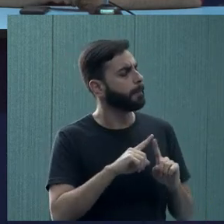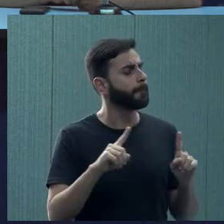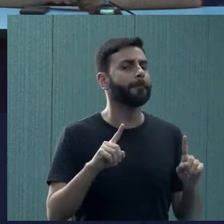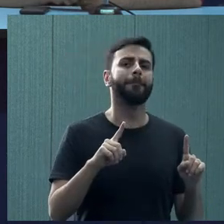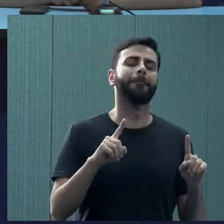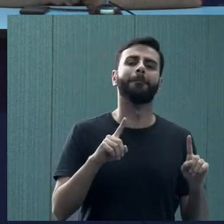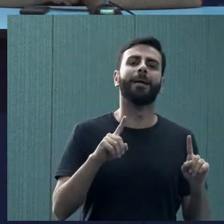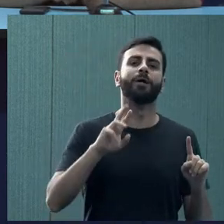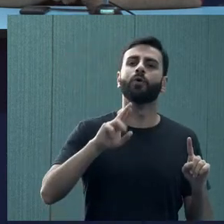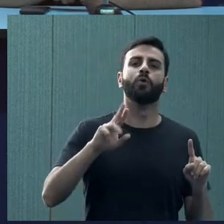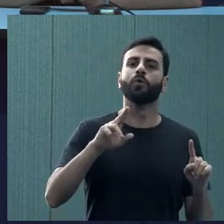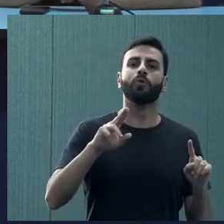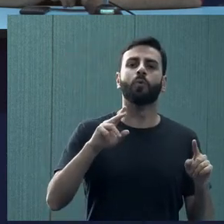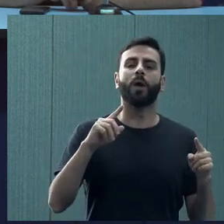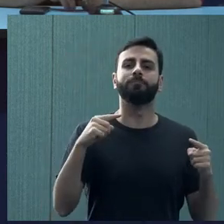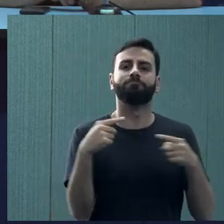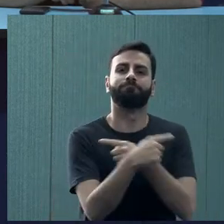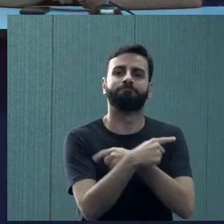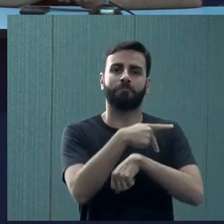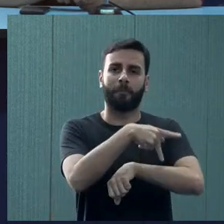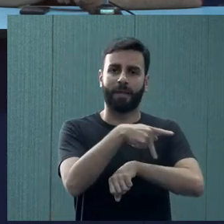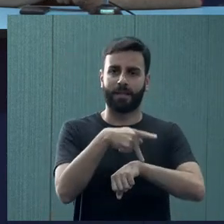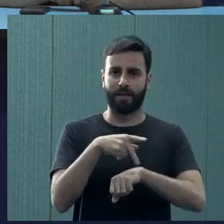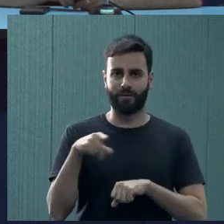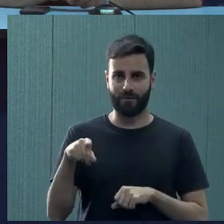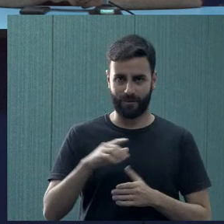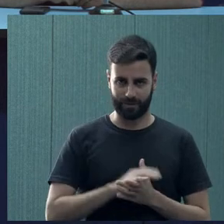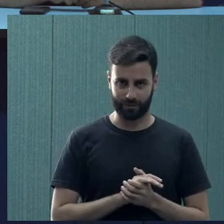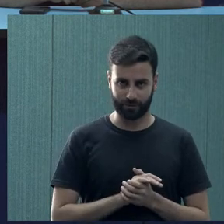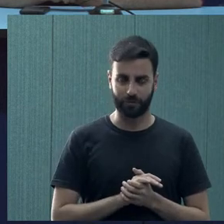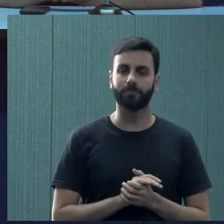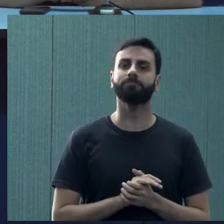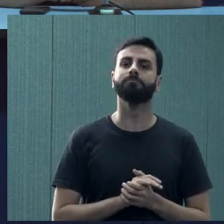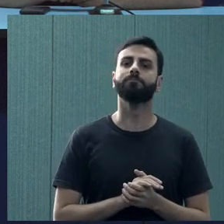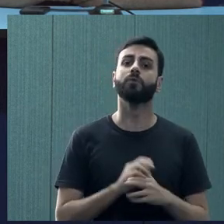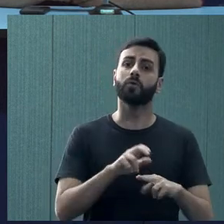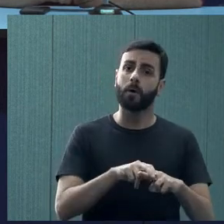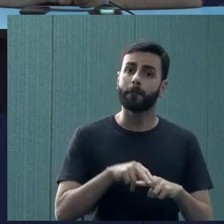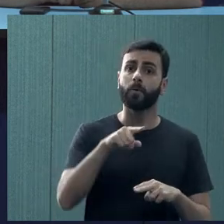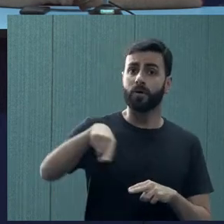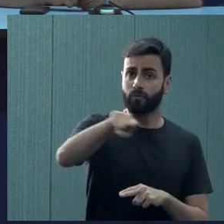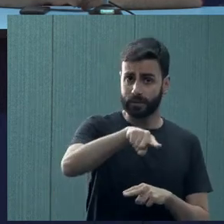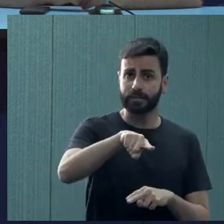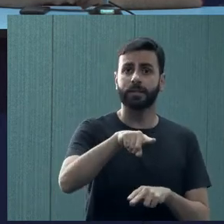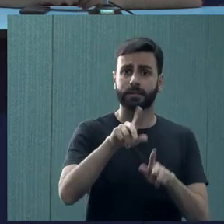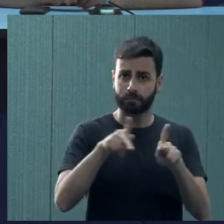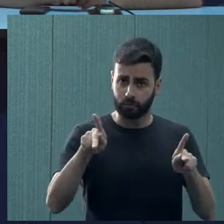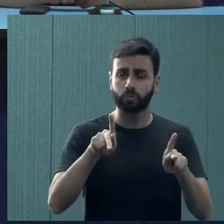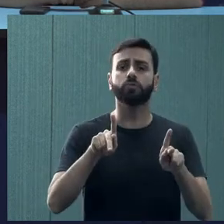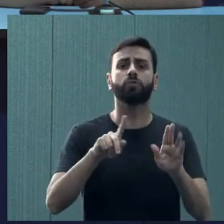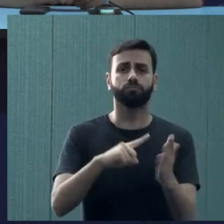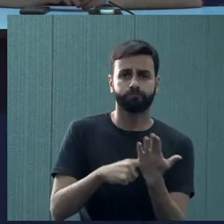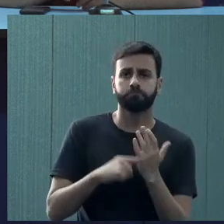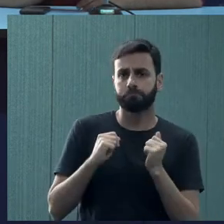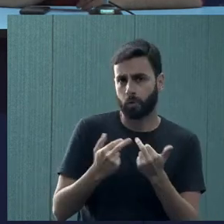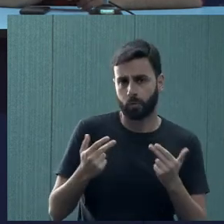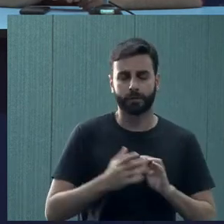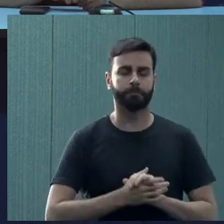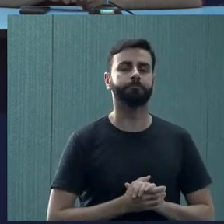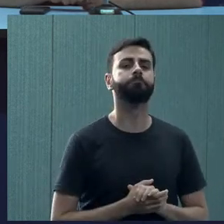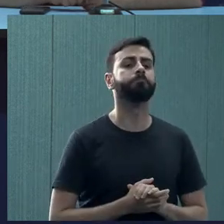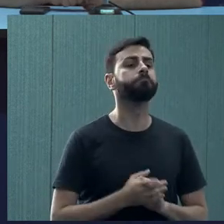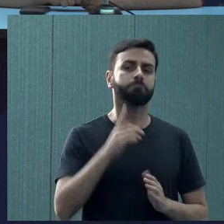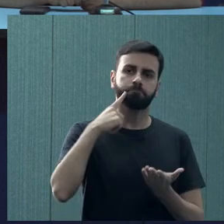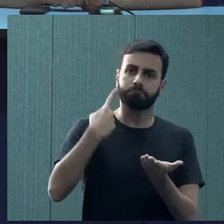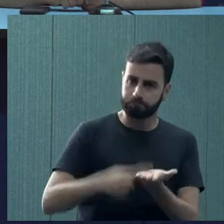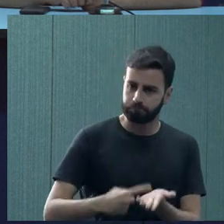daquelas dificuldades pedagógicas comuns, então eu gostaria que vocês nos ajudassem, conversassem conosco. E aí